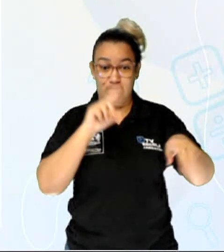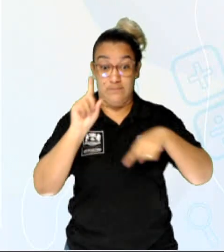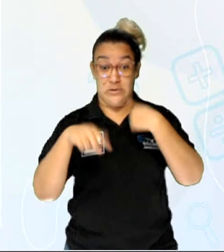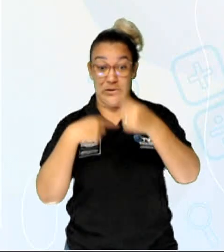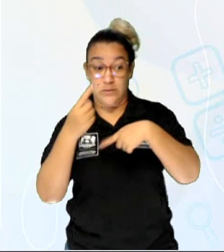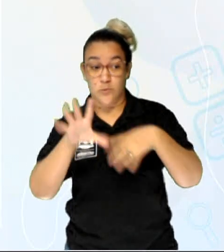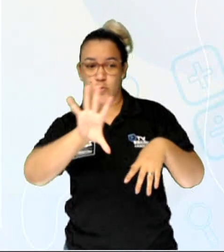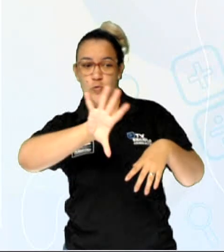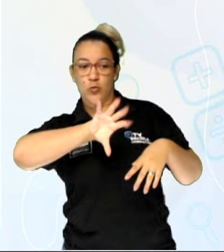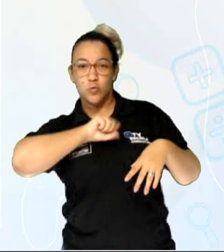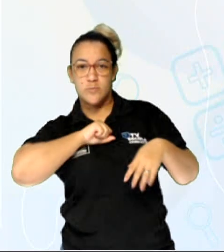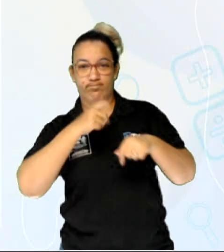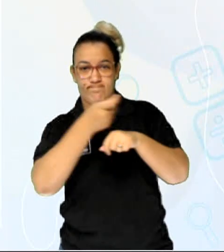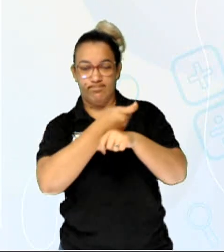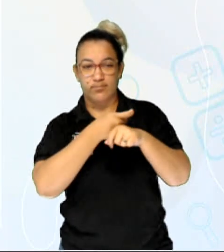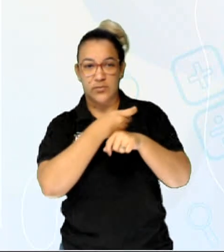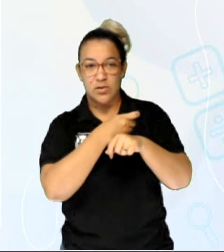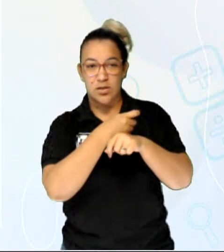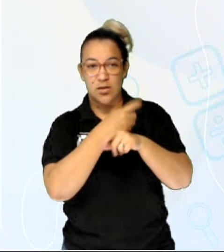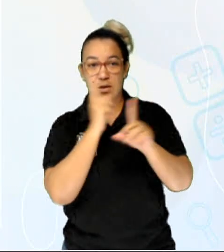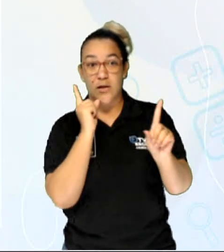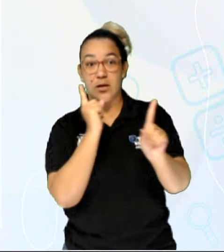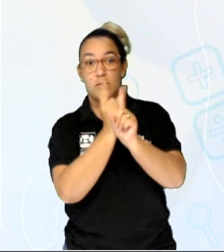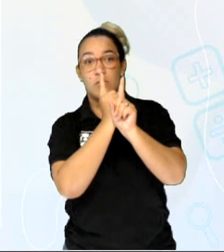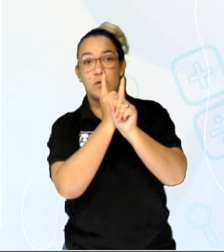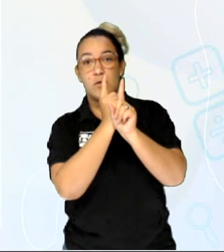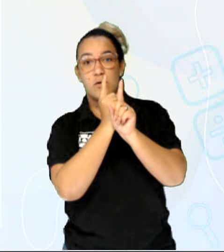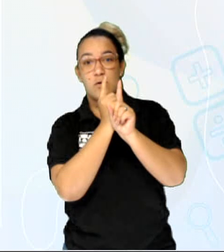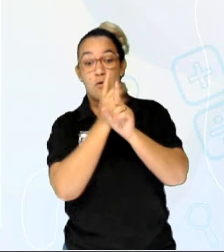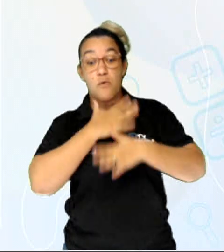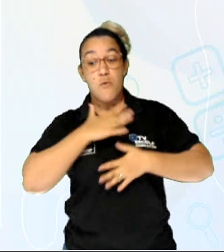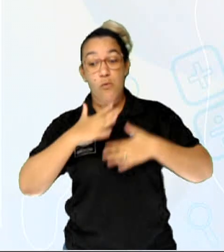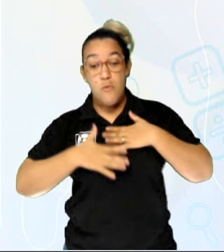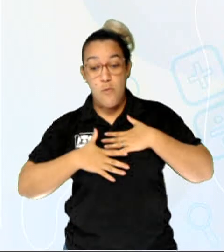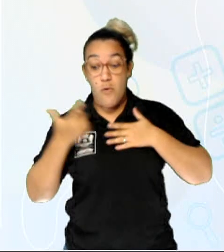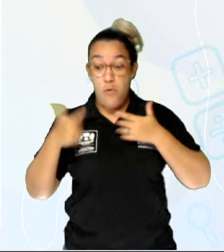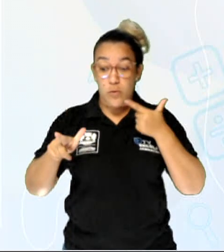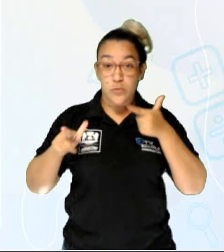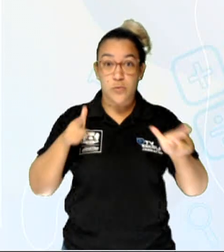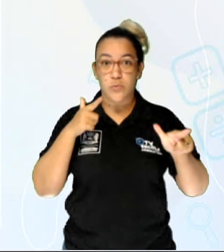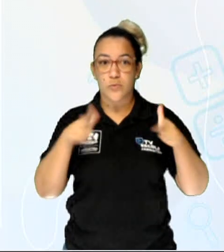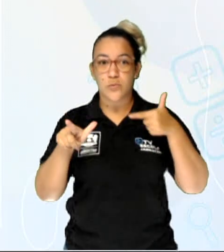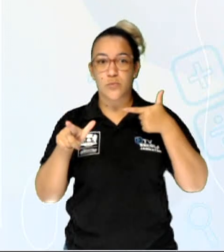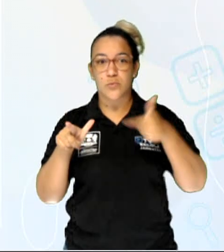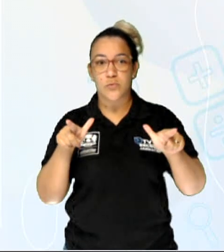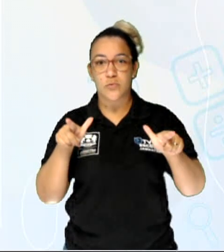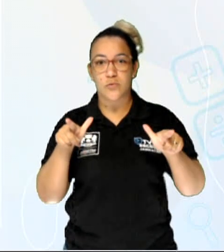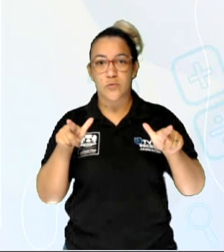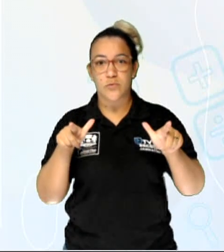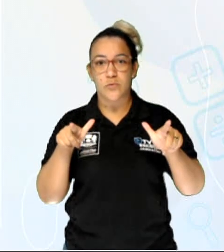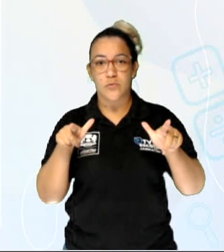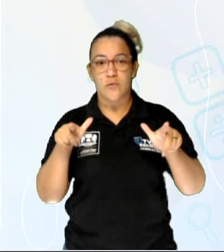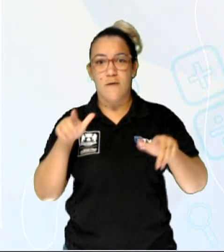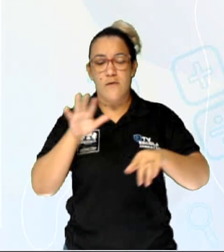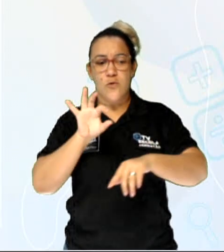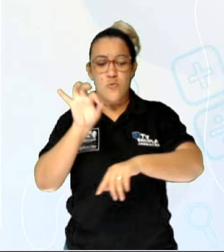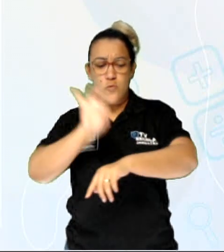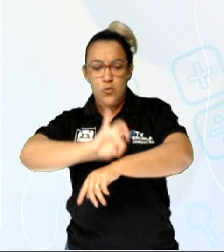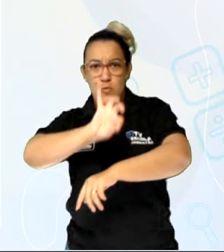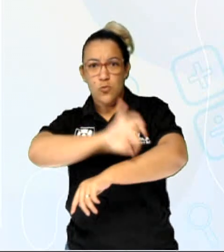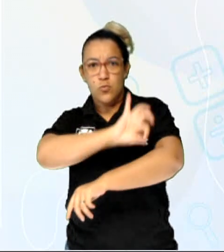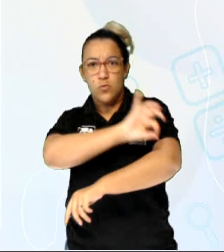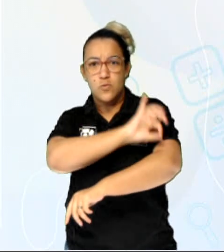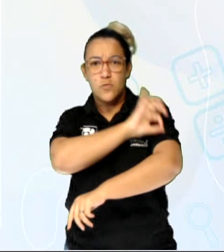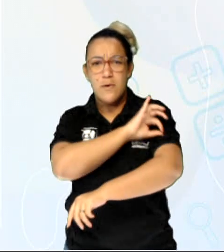inicial, e aí começa a aparecer, né, em outras partes do corpo, né, erupções vulcânicas, aquelas feridas, um meio